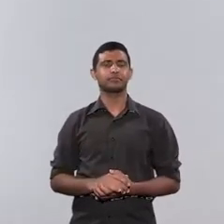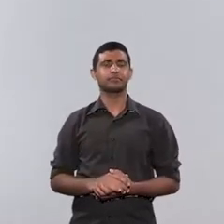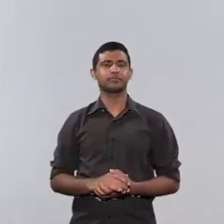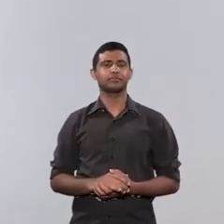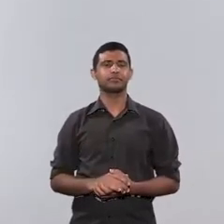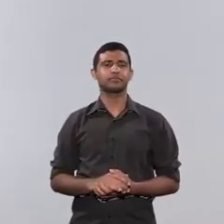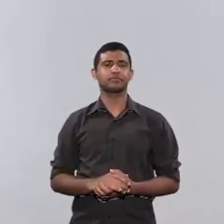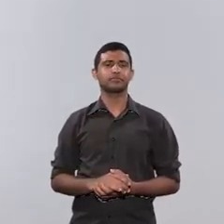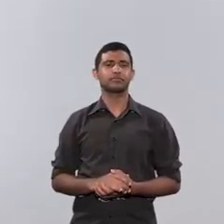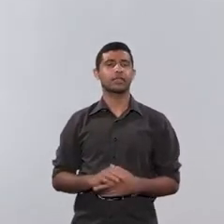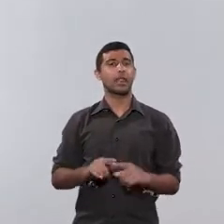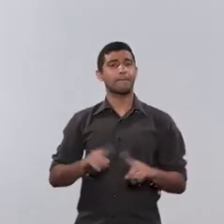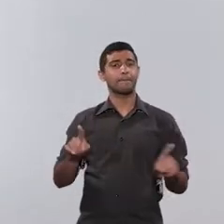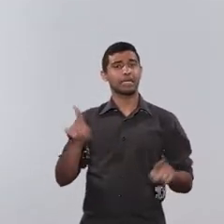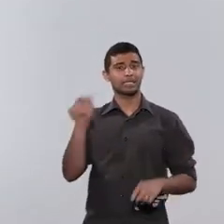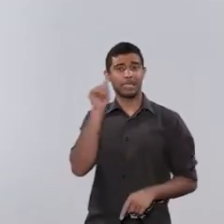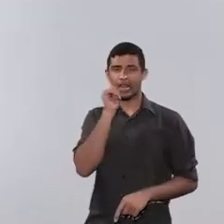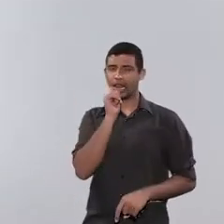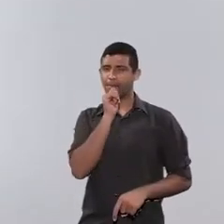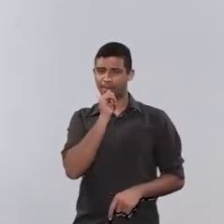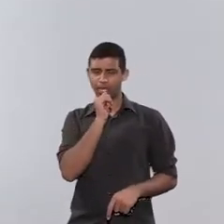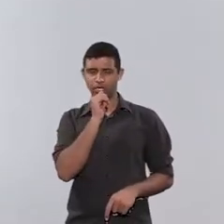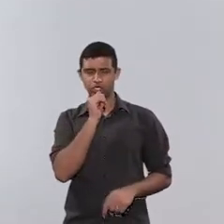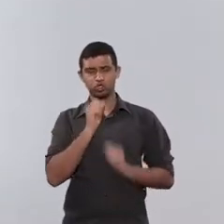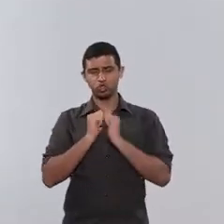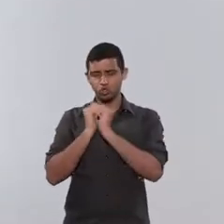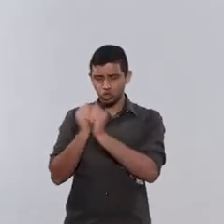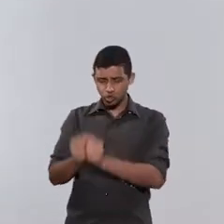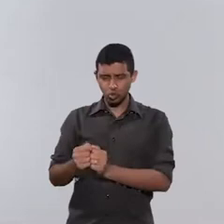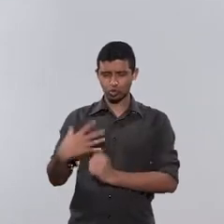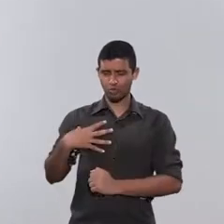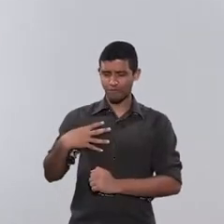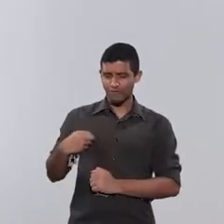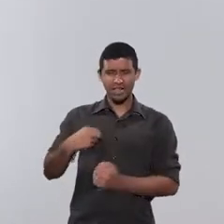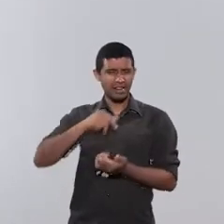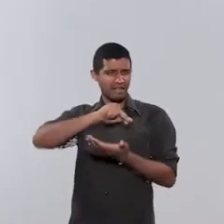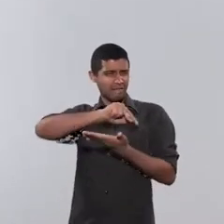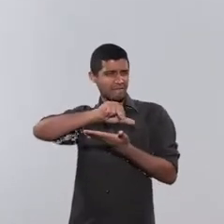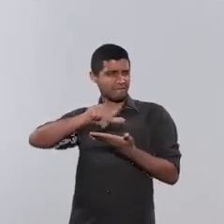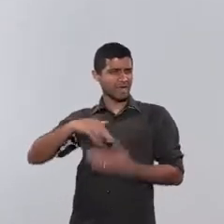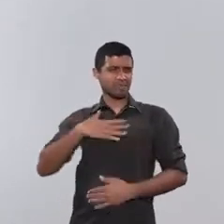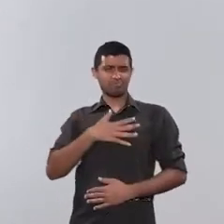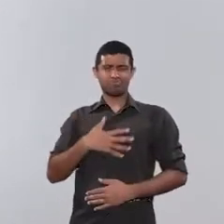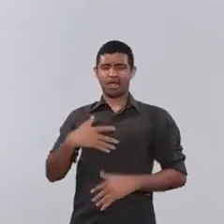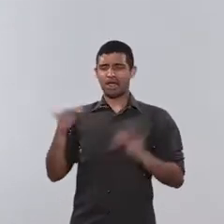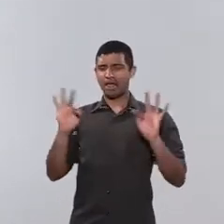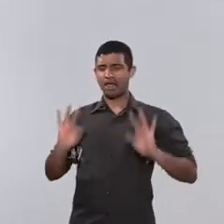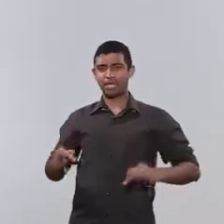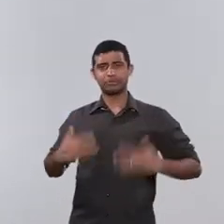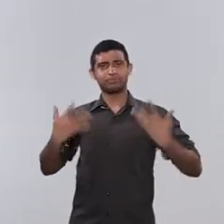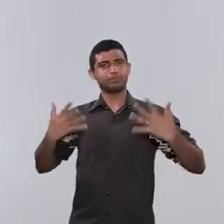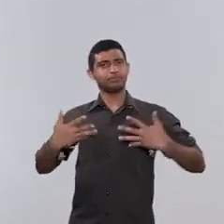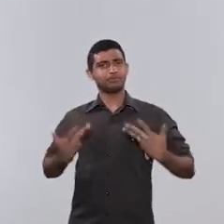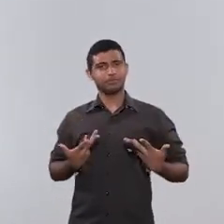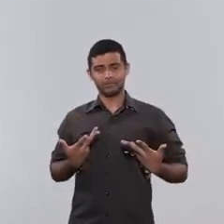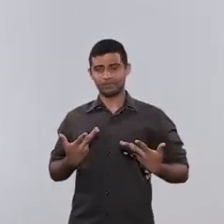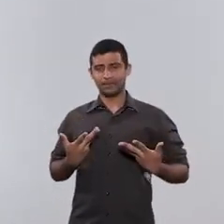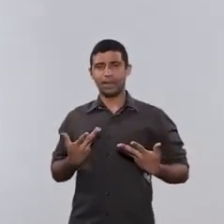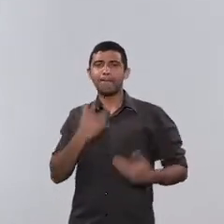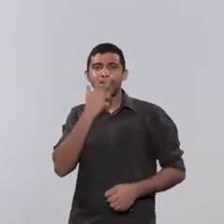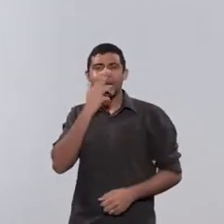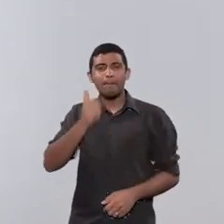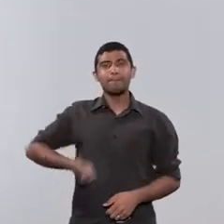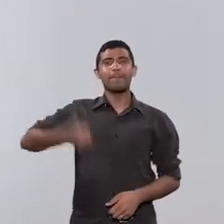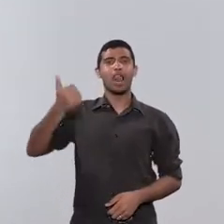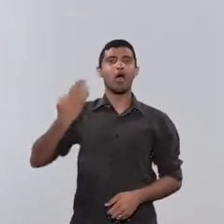mas ela faz tantas coisas prazerosas com essa filha, com o filho, com a filha, né, ou ele ou ela, que se torna o